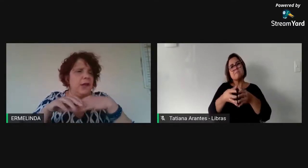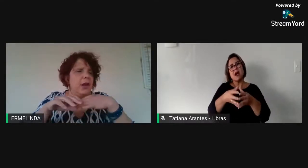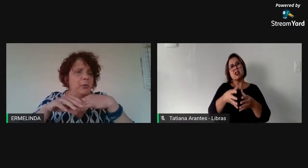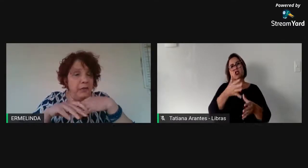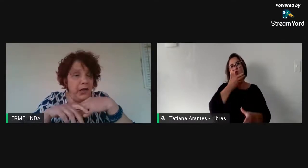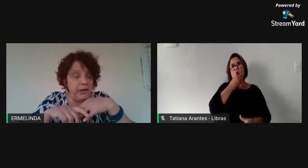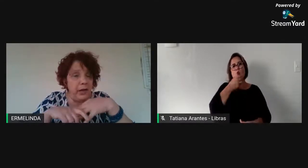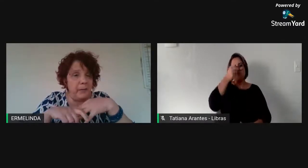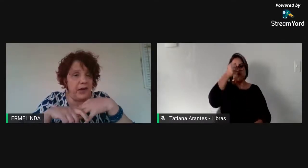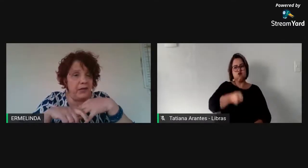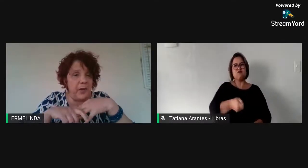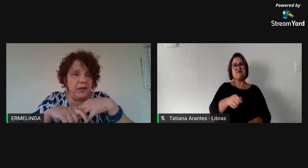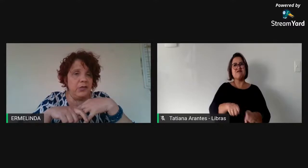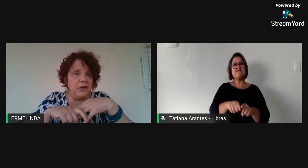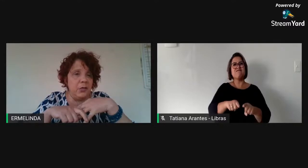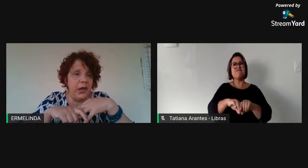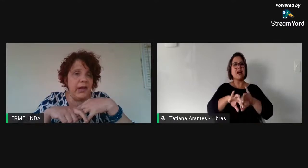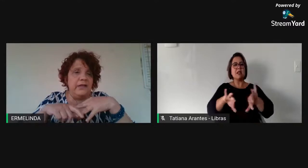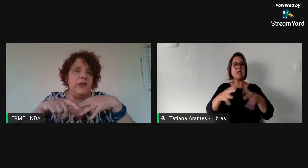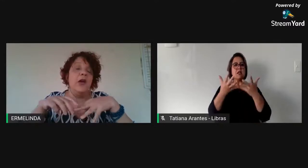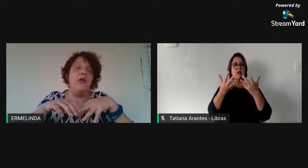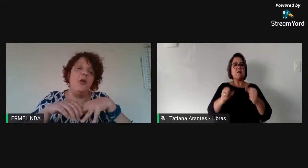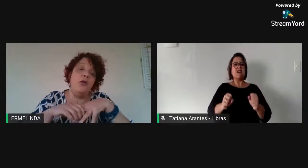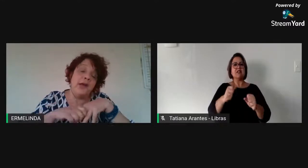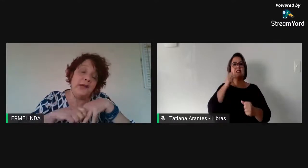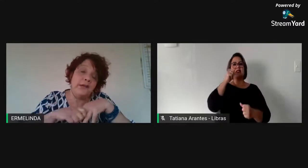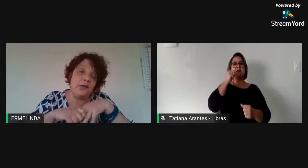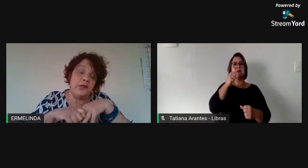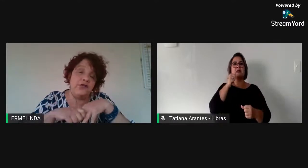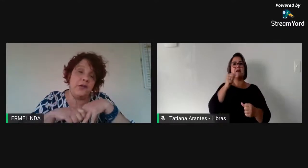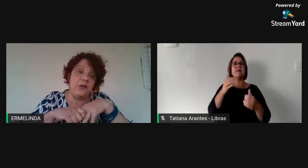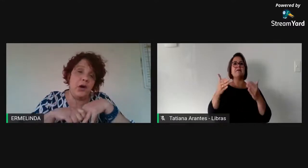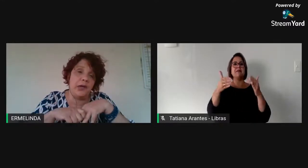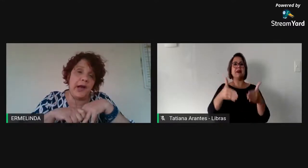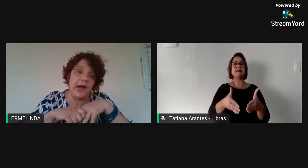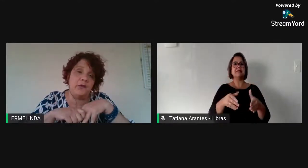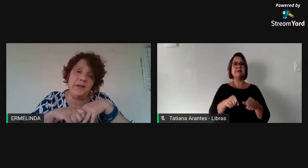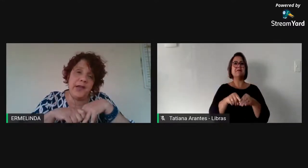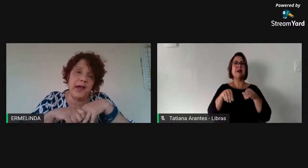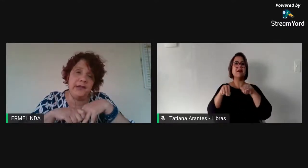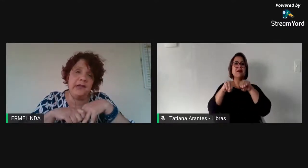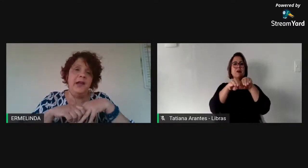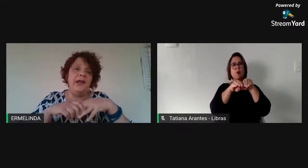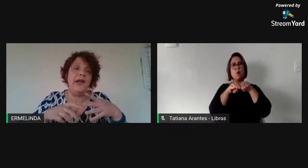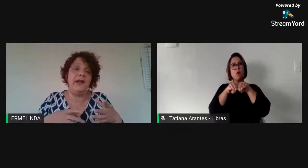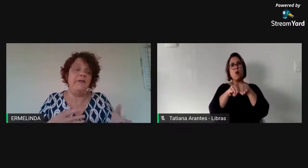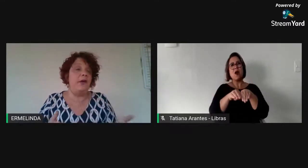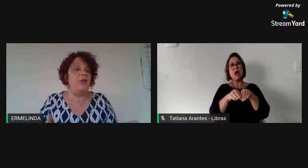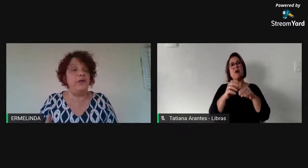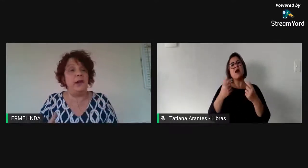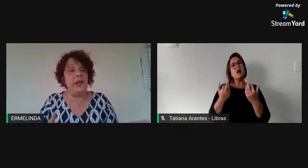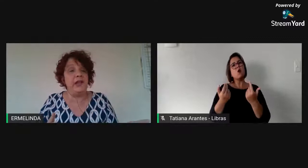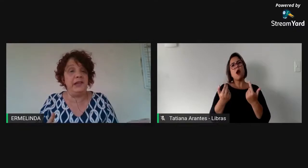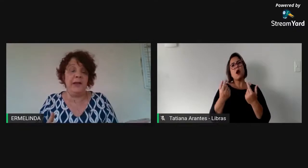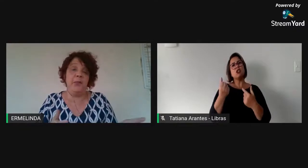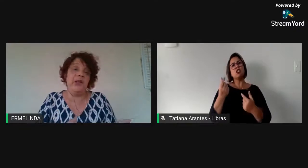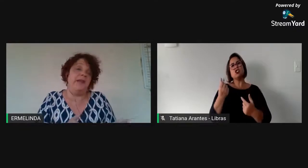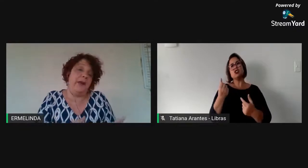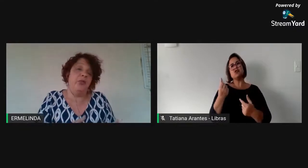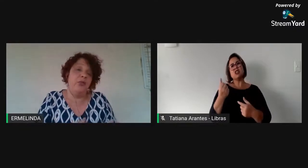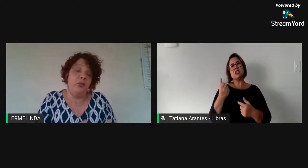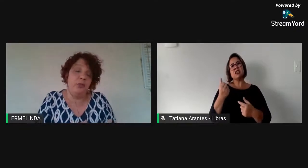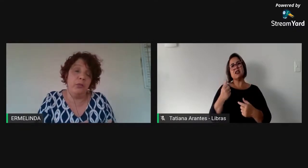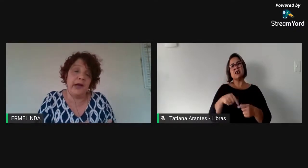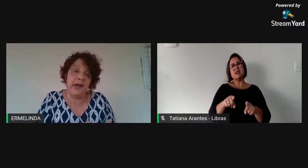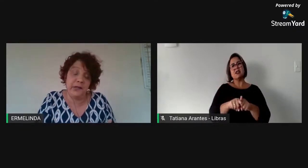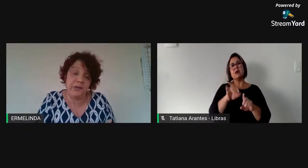sexistas, que não permitem a participação das mulheres, como a questão das desigualdades sociais que vão estabelecer. Por